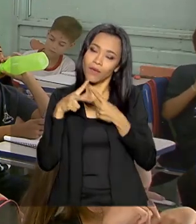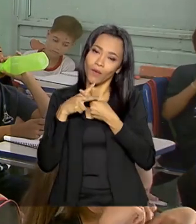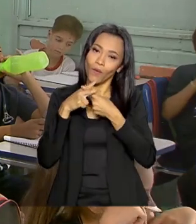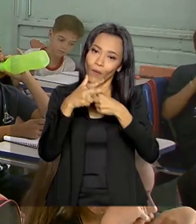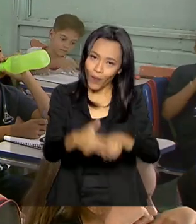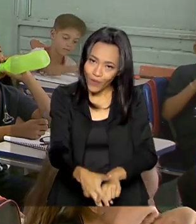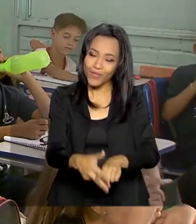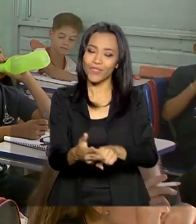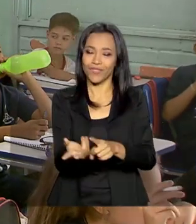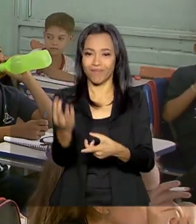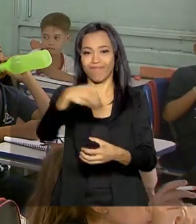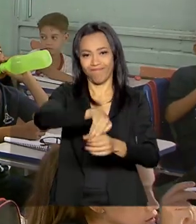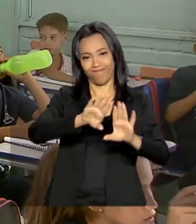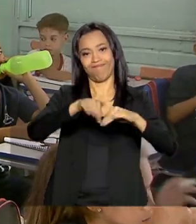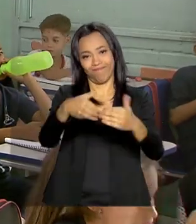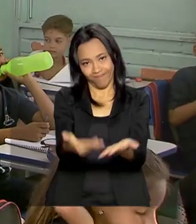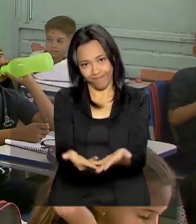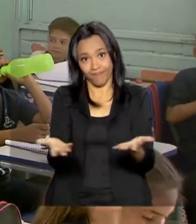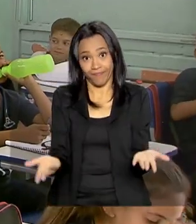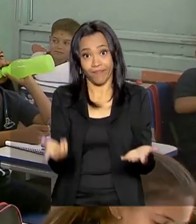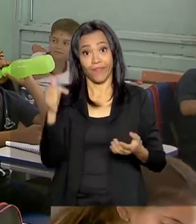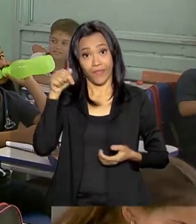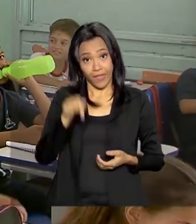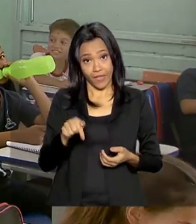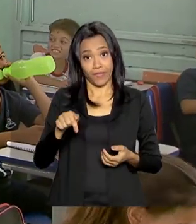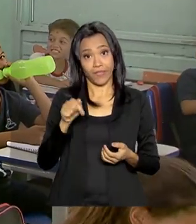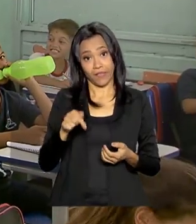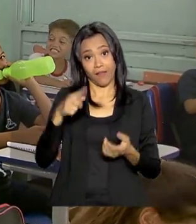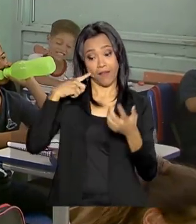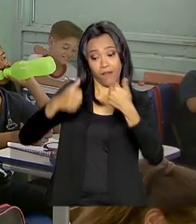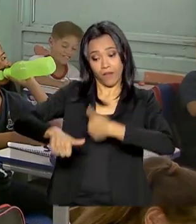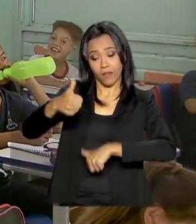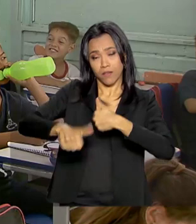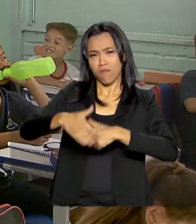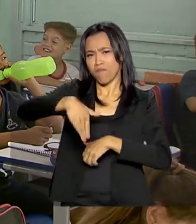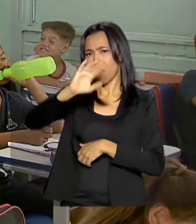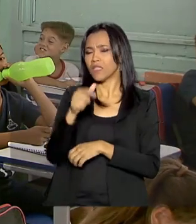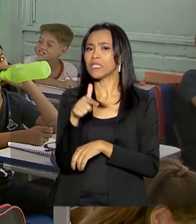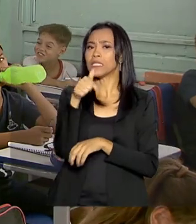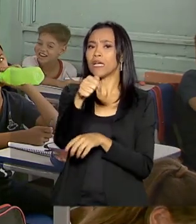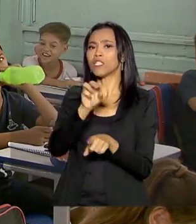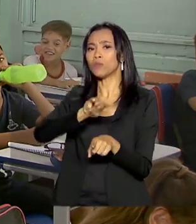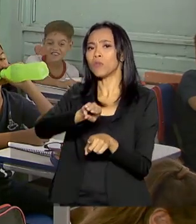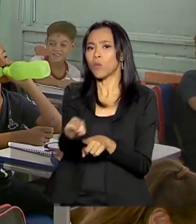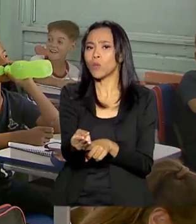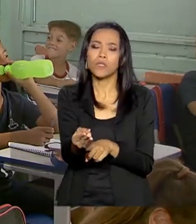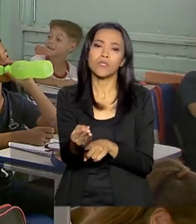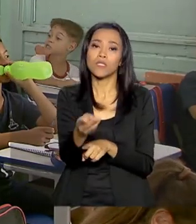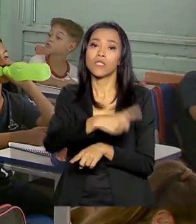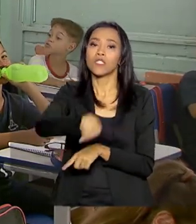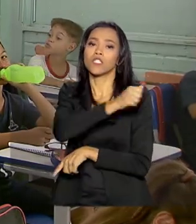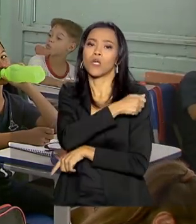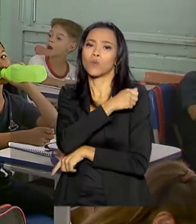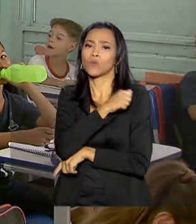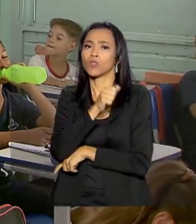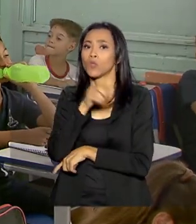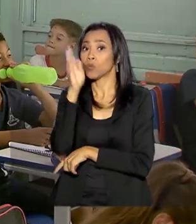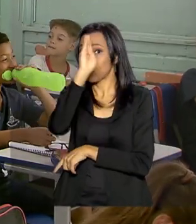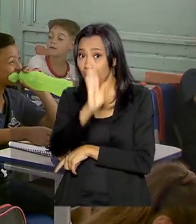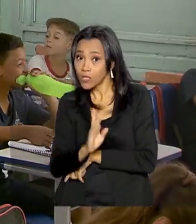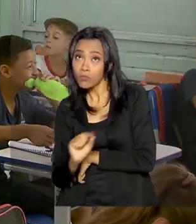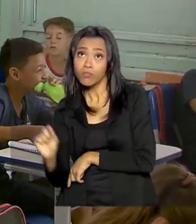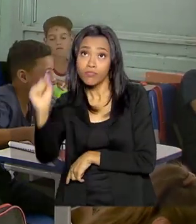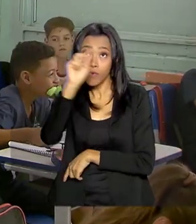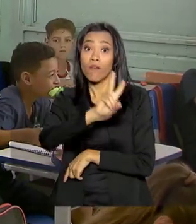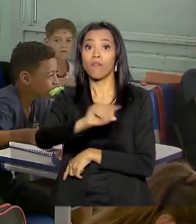rumos dentro da escola. Nesta edição, mais de 7 milhões de estudantes de todo o Brasil devem participar do